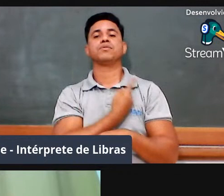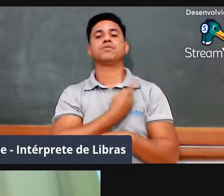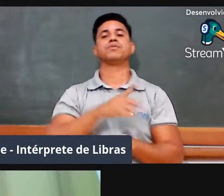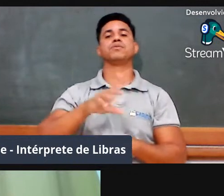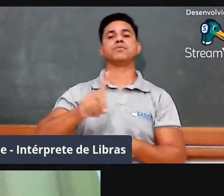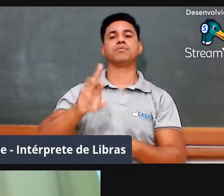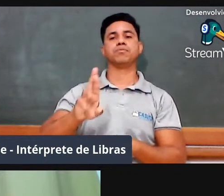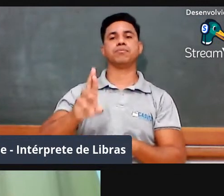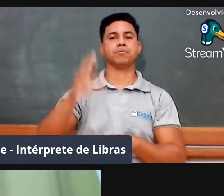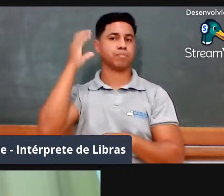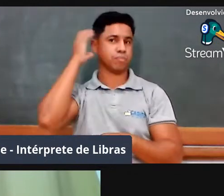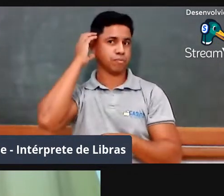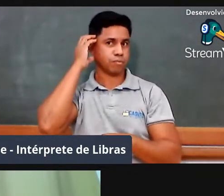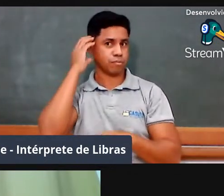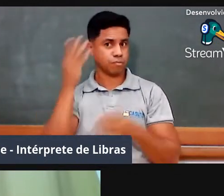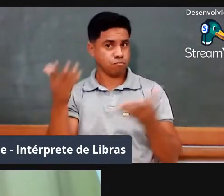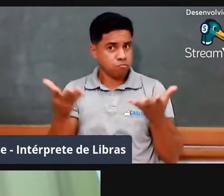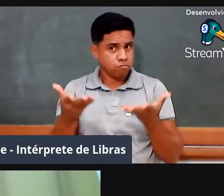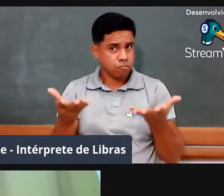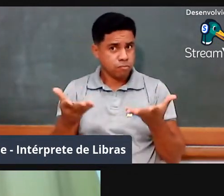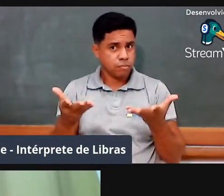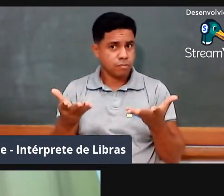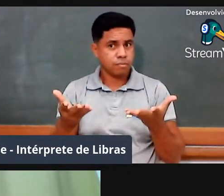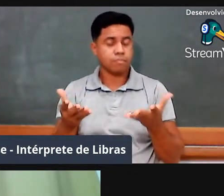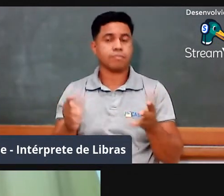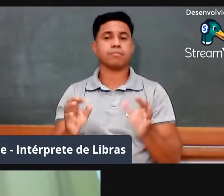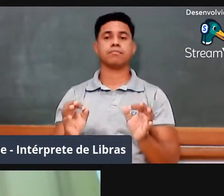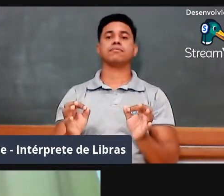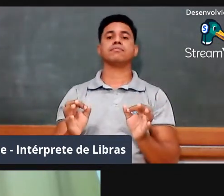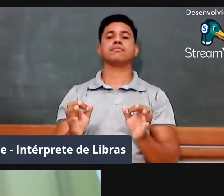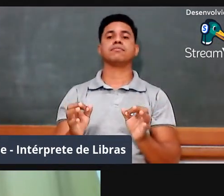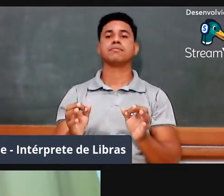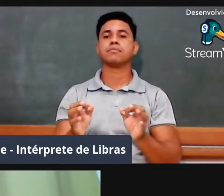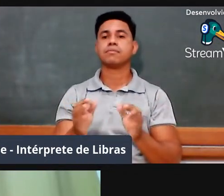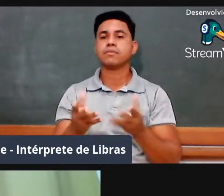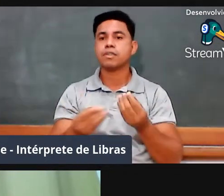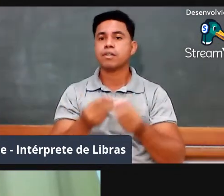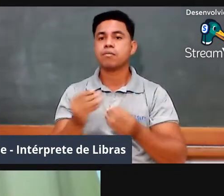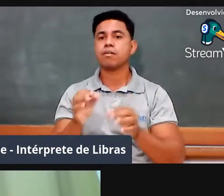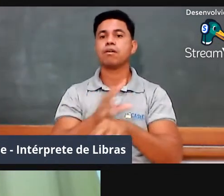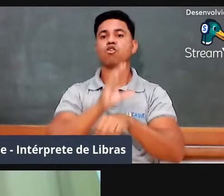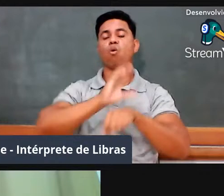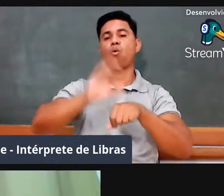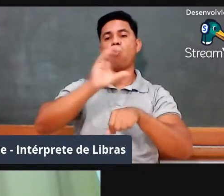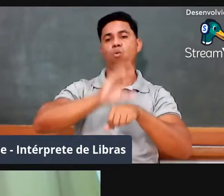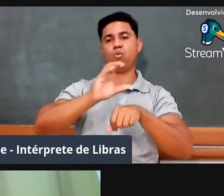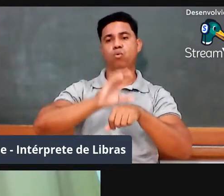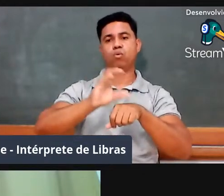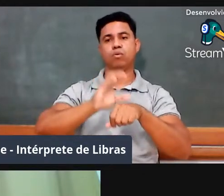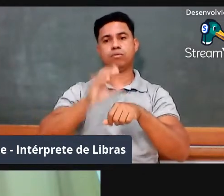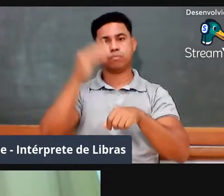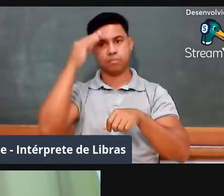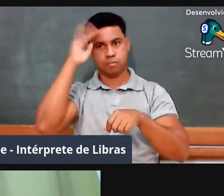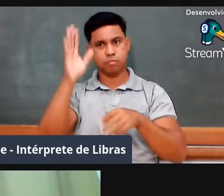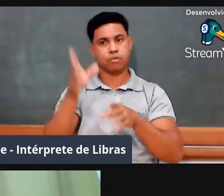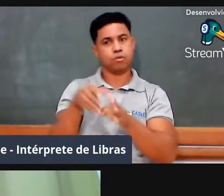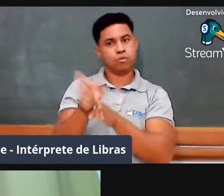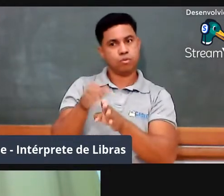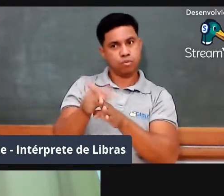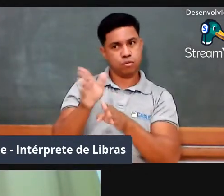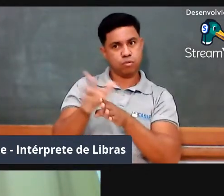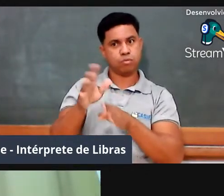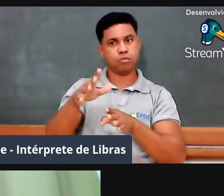estamos finalizando o curso Princípio Orientadores às Práticas de Língua Portuguesa e Matemática para os